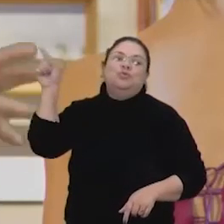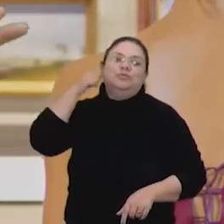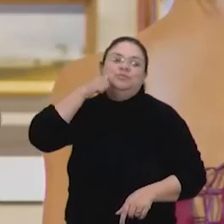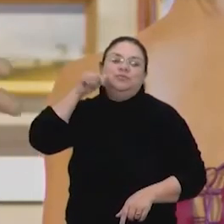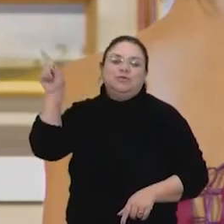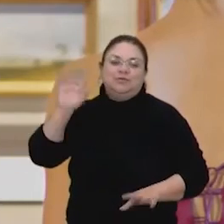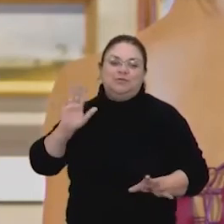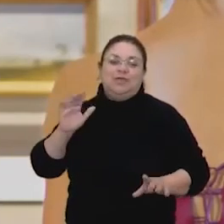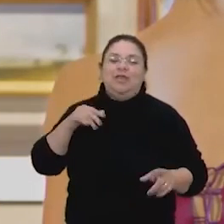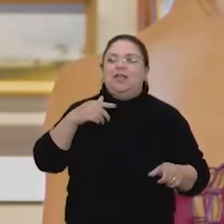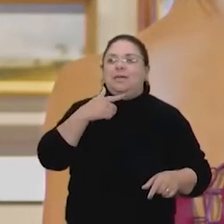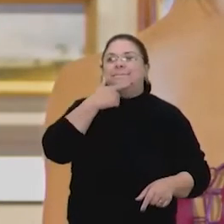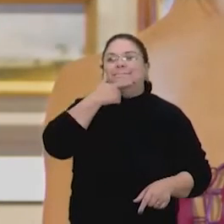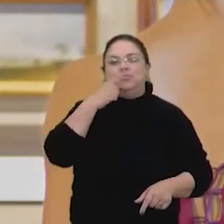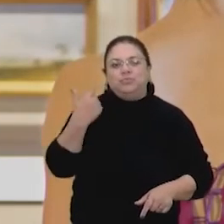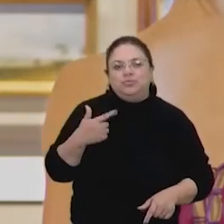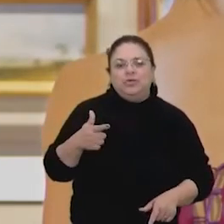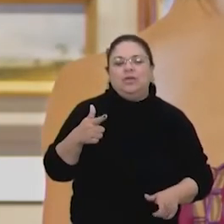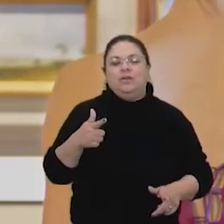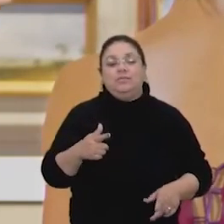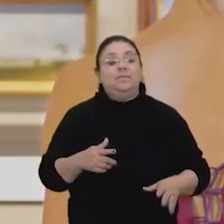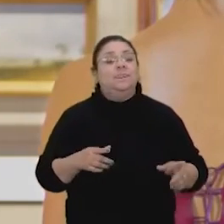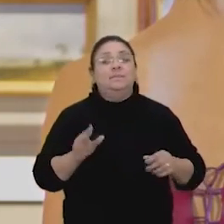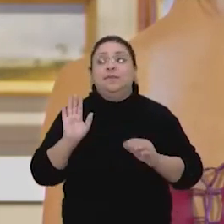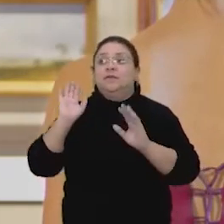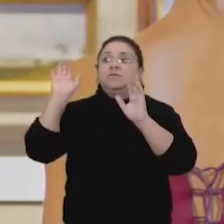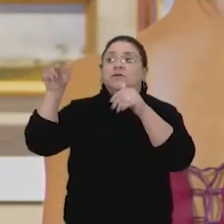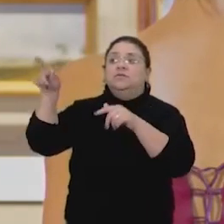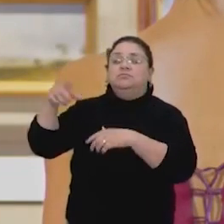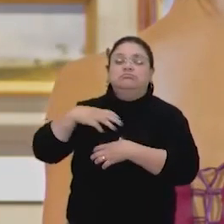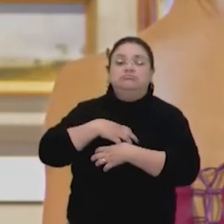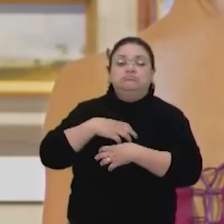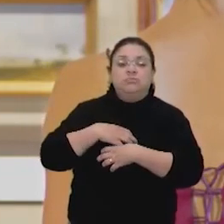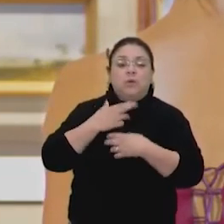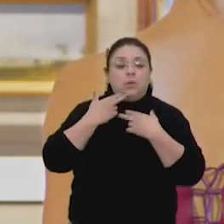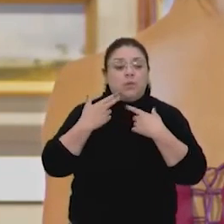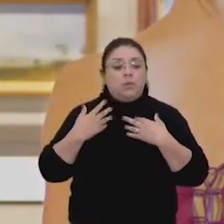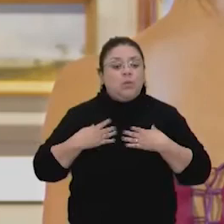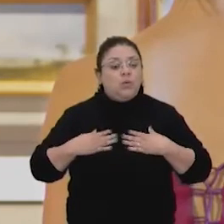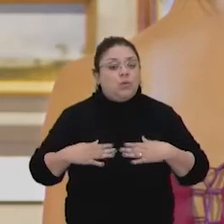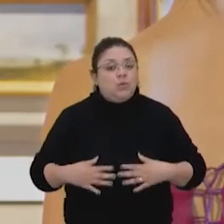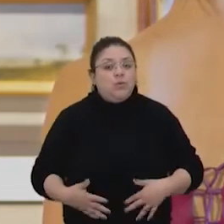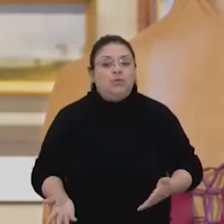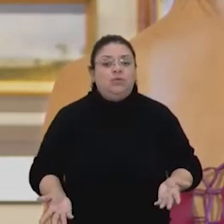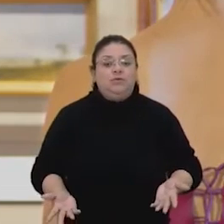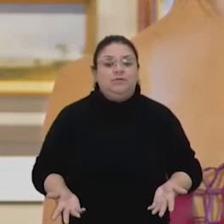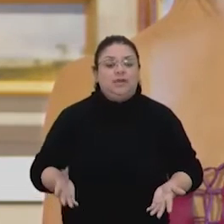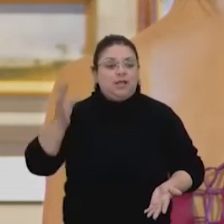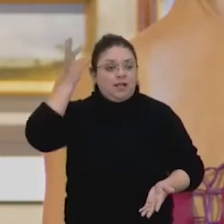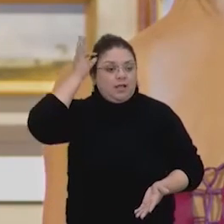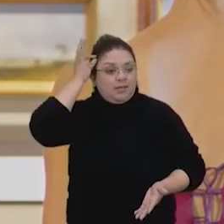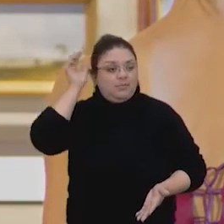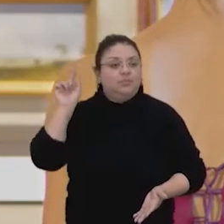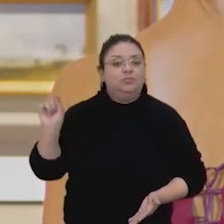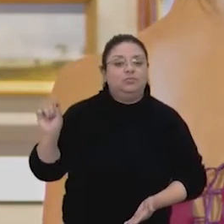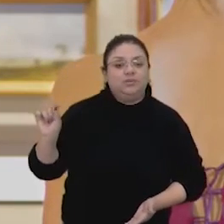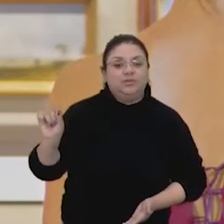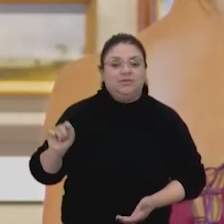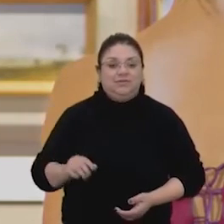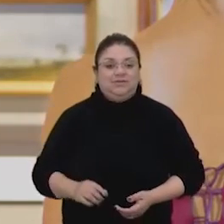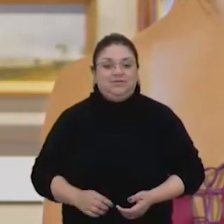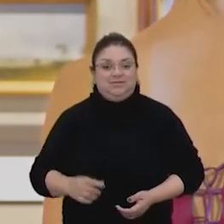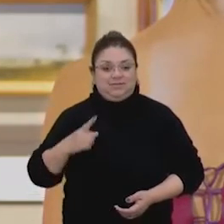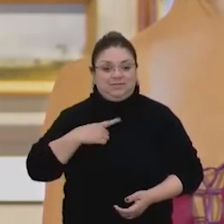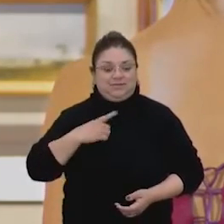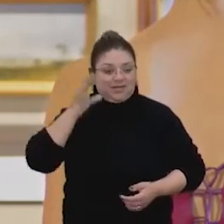moça bonita, não está rindo, não está... Mas o que que tem atrás da moça, né? Que cor que ela está vestida? O que que tem no cabelinho dela? Porque no cabelinho